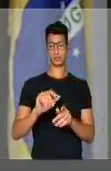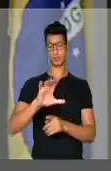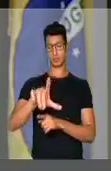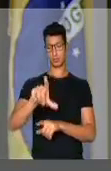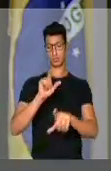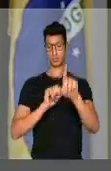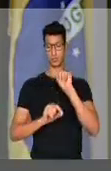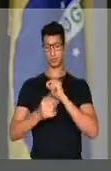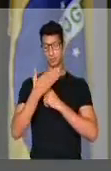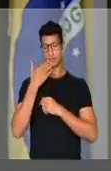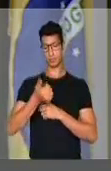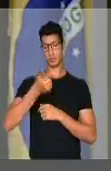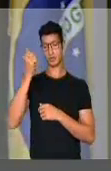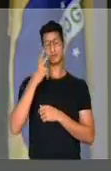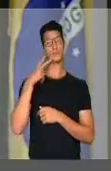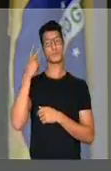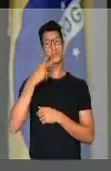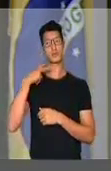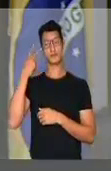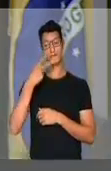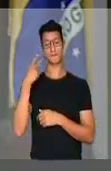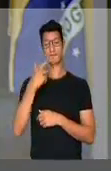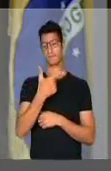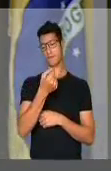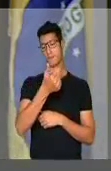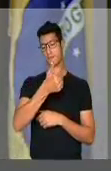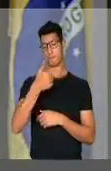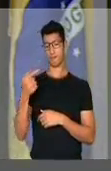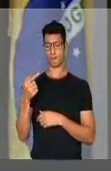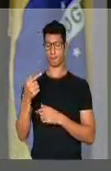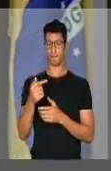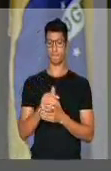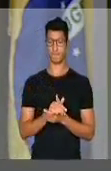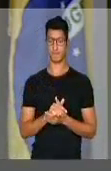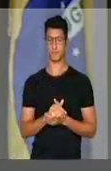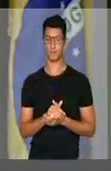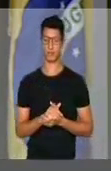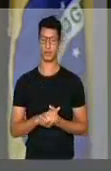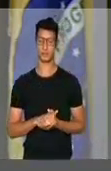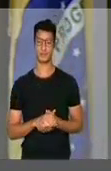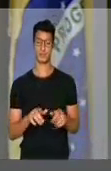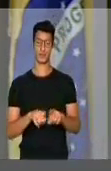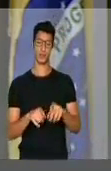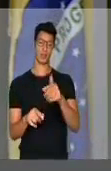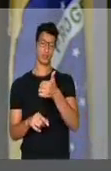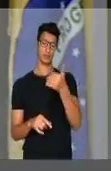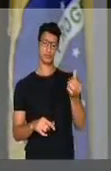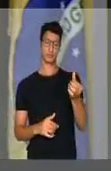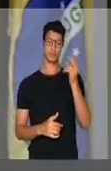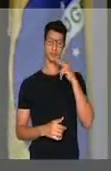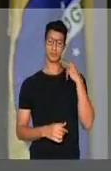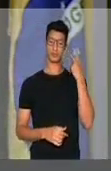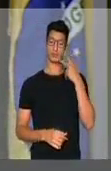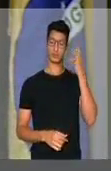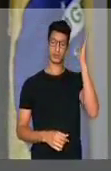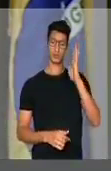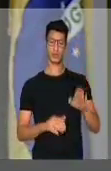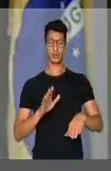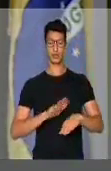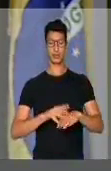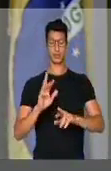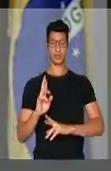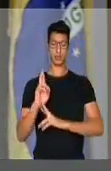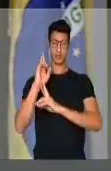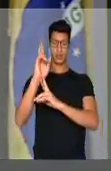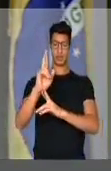escolha dos melhores vinhos da safra 2017. Os 16 vinhos brasileiros mais